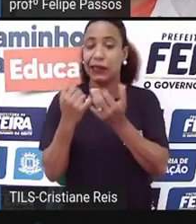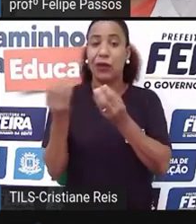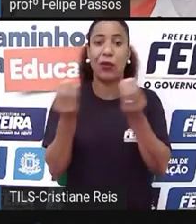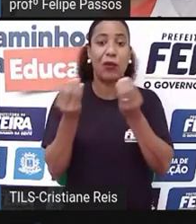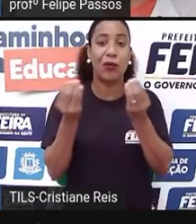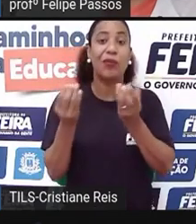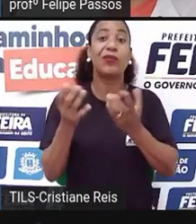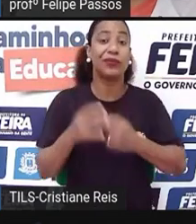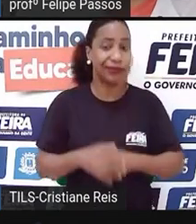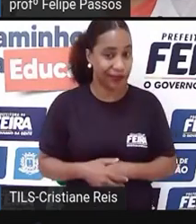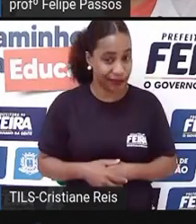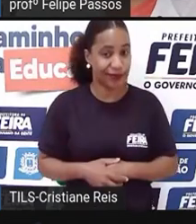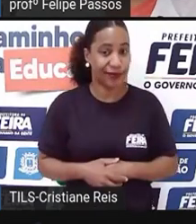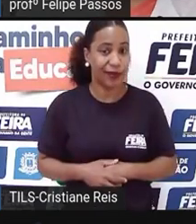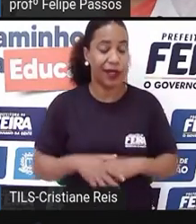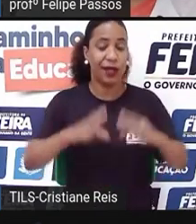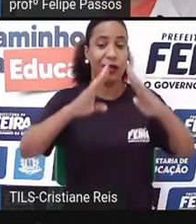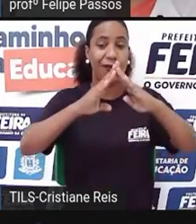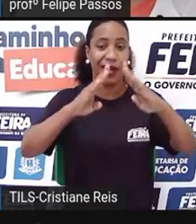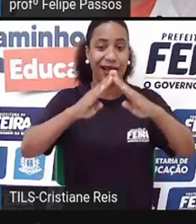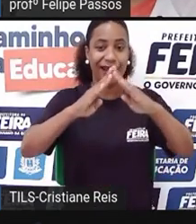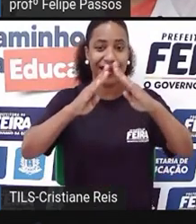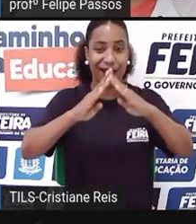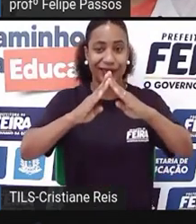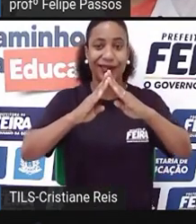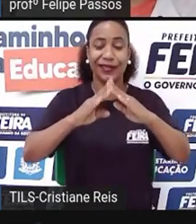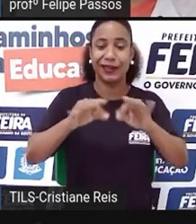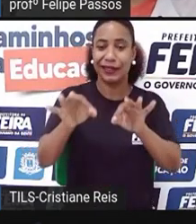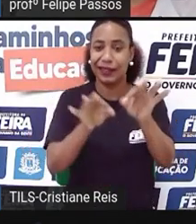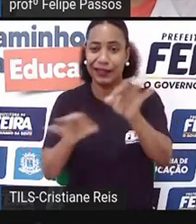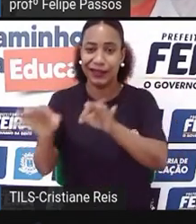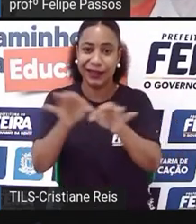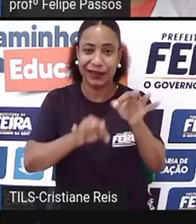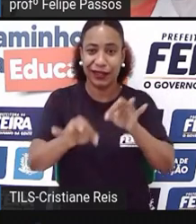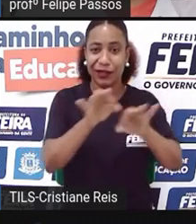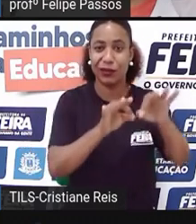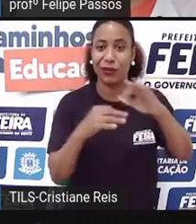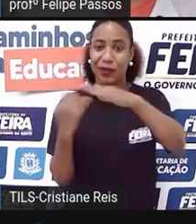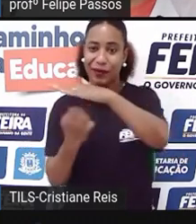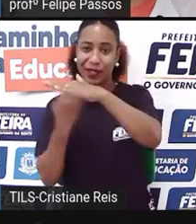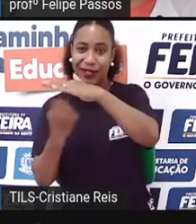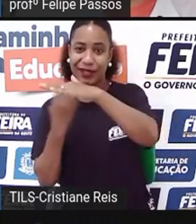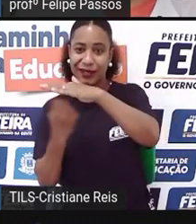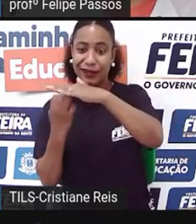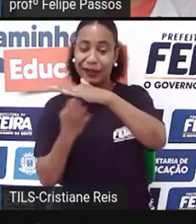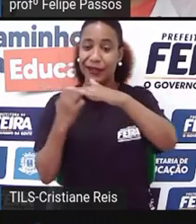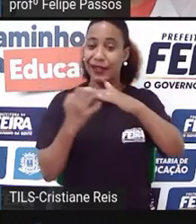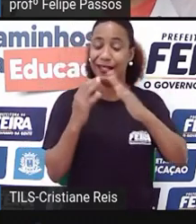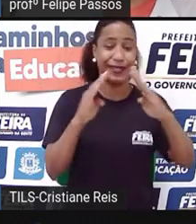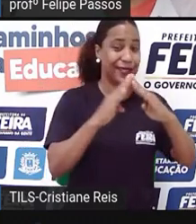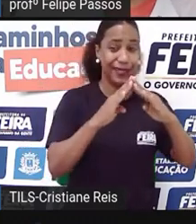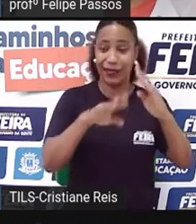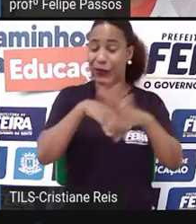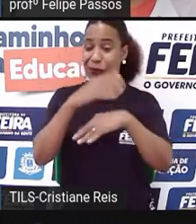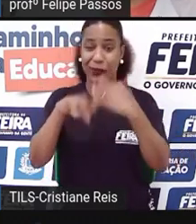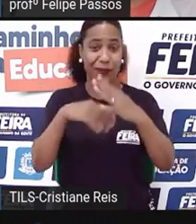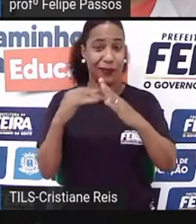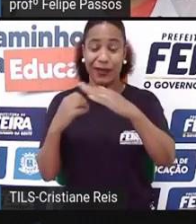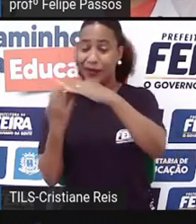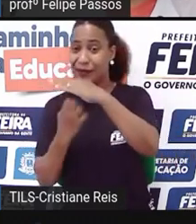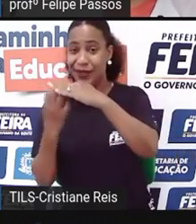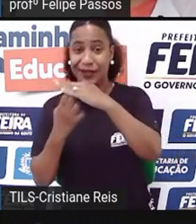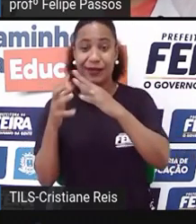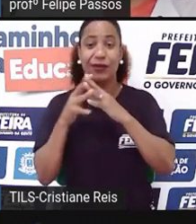muitas vezes, ela se mistura com a rotina empreendedora. Então, essa disciplina, ela é muito importante para que esse